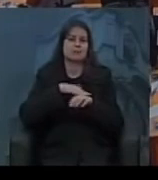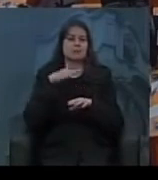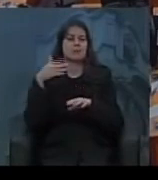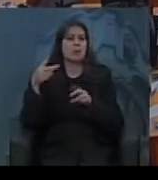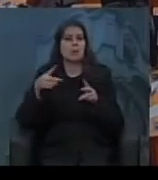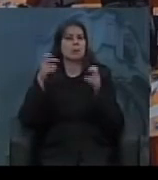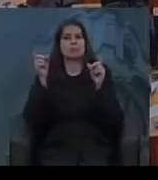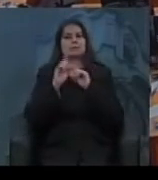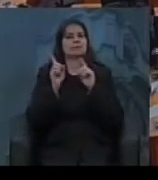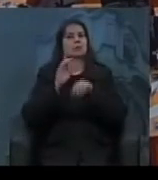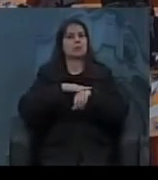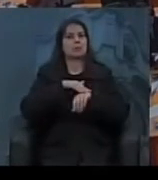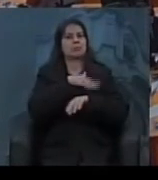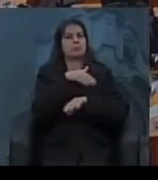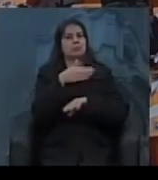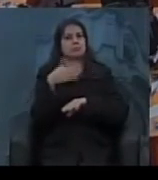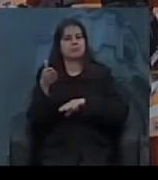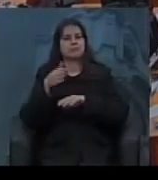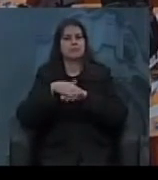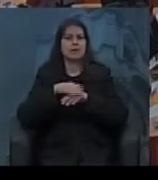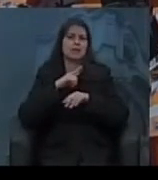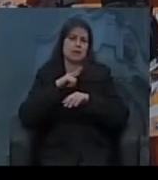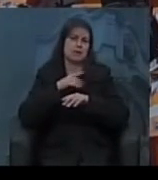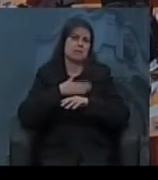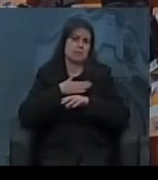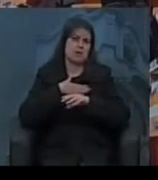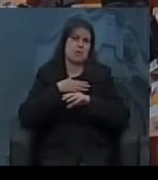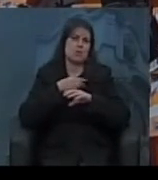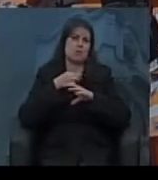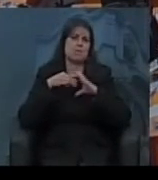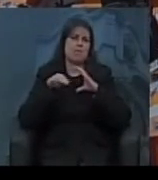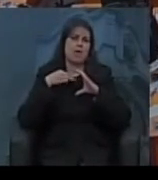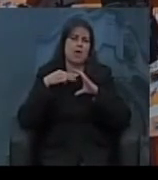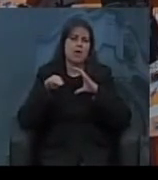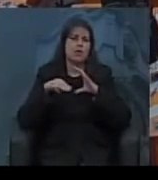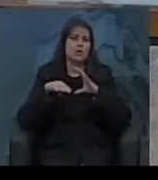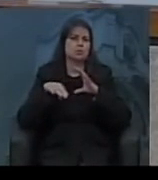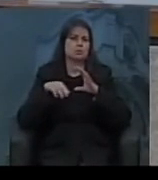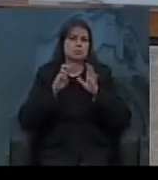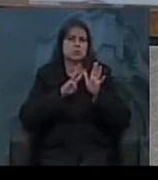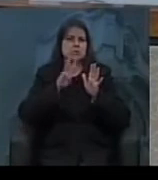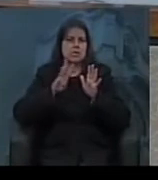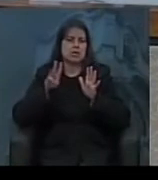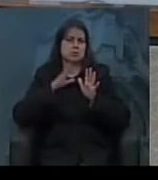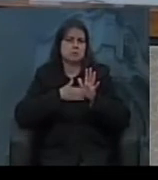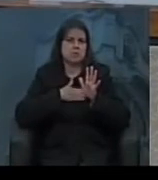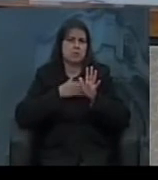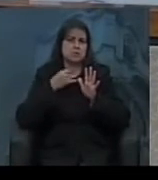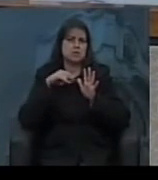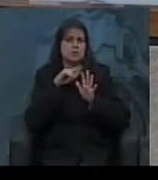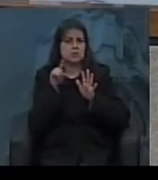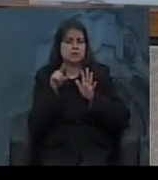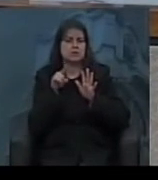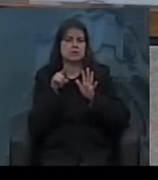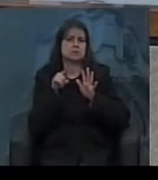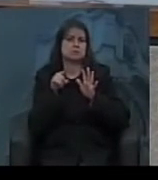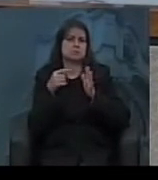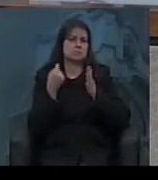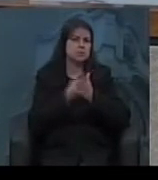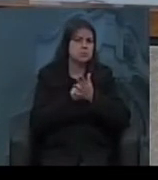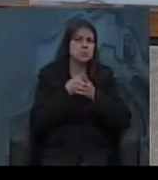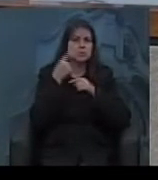percebe que o tempo está passando tem o meu e-mail lá no site qualquer de repente algum outro questionamento que alguém queira fazer eu à disposição sempre